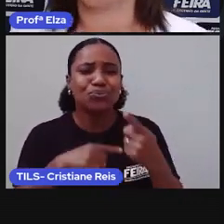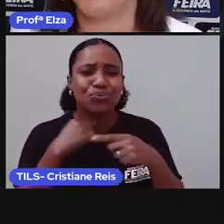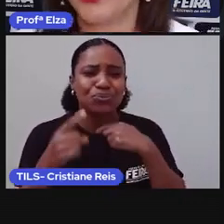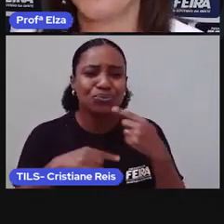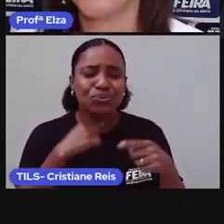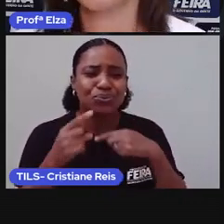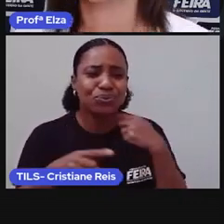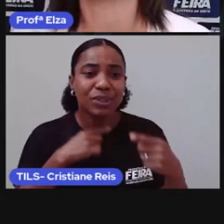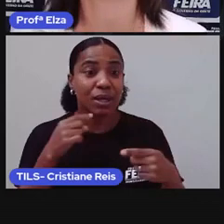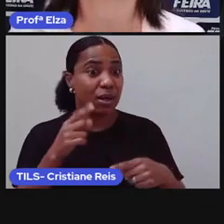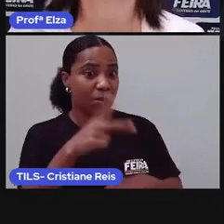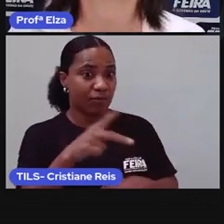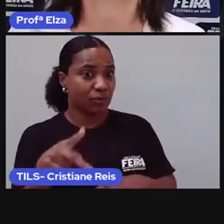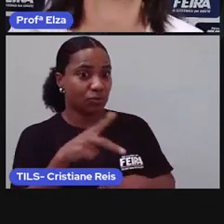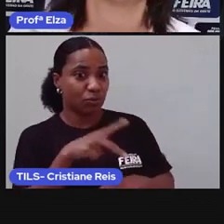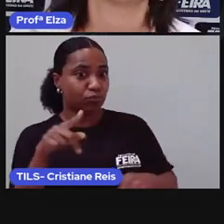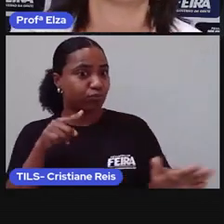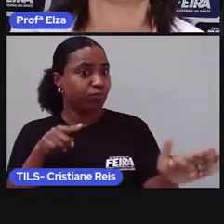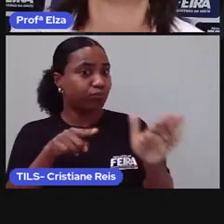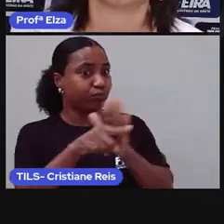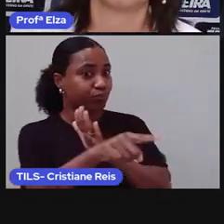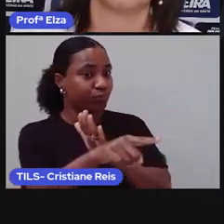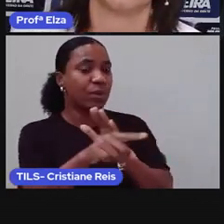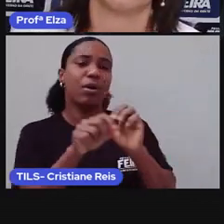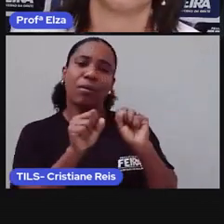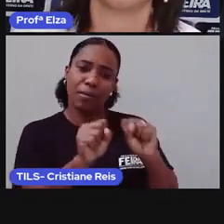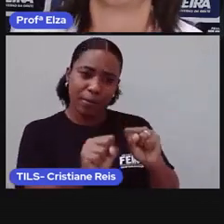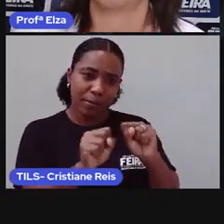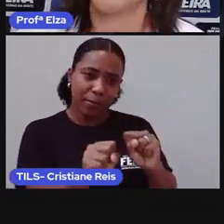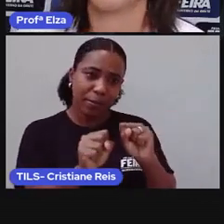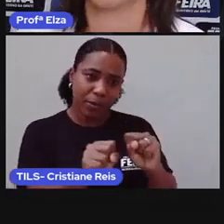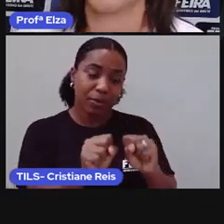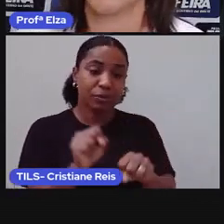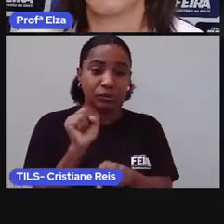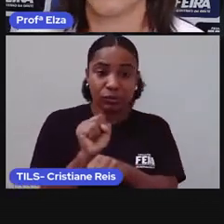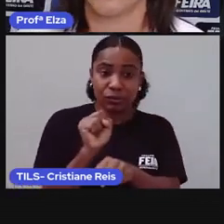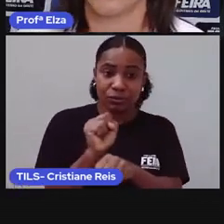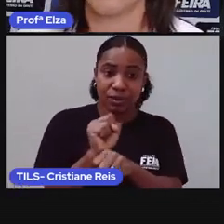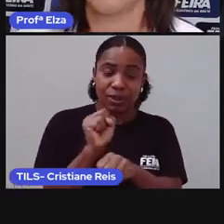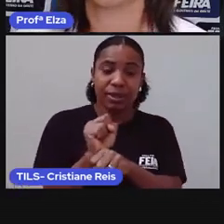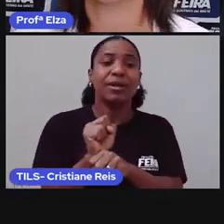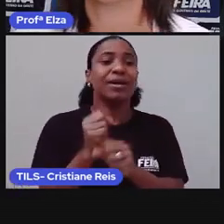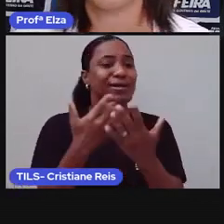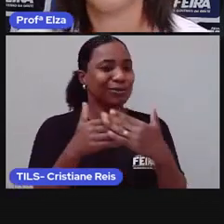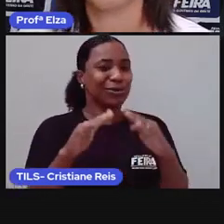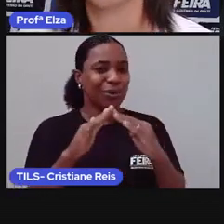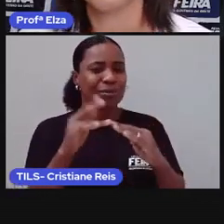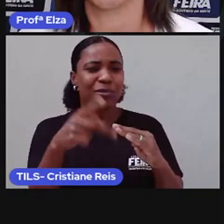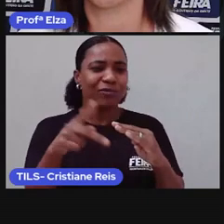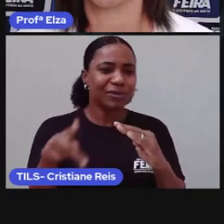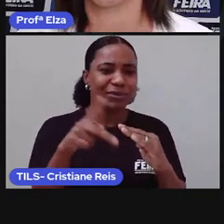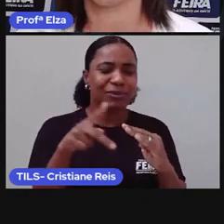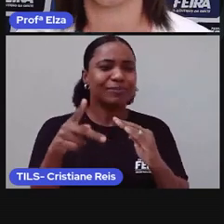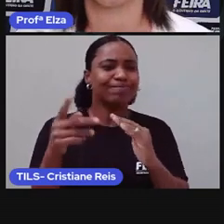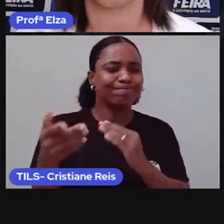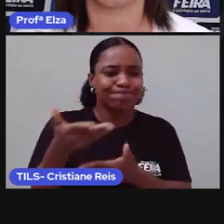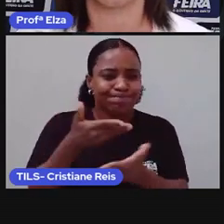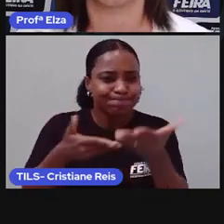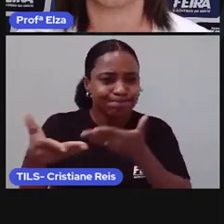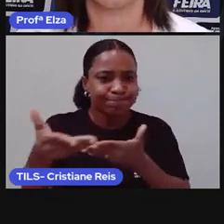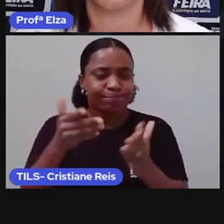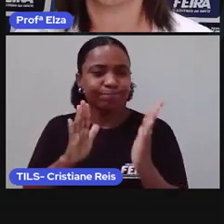Na primeira oportunidade que você tiver de interação com o professor de sua escola, pergunte sobre essas